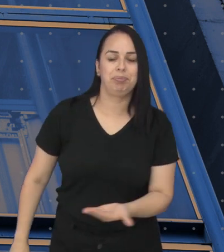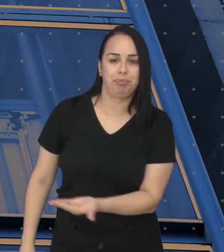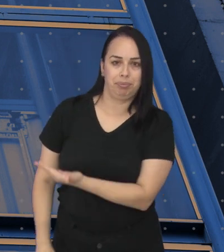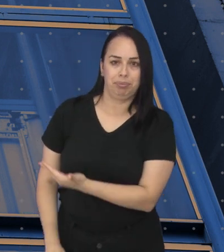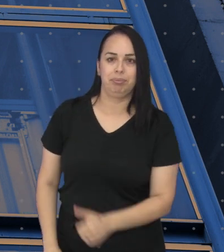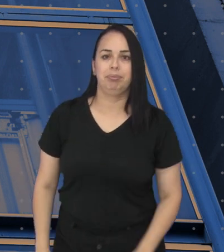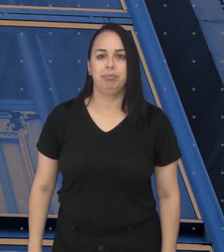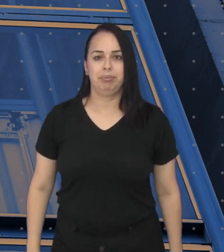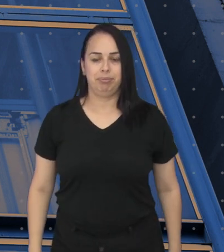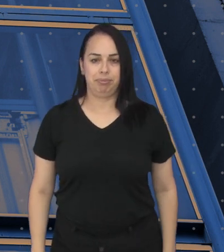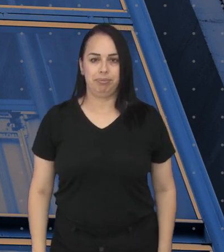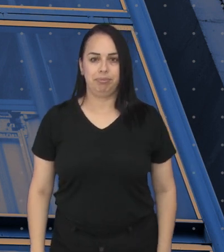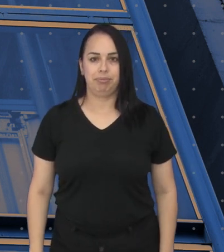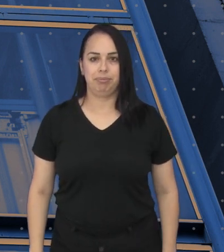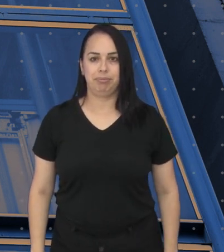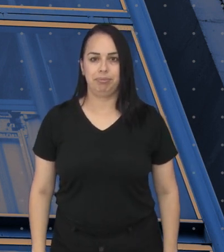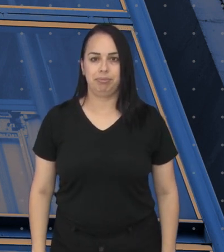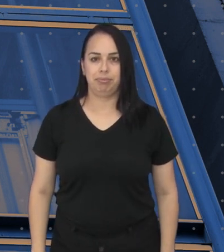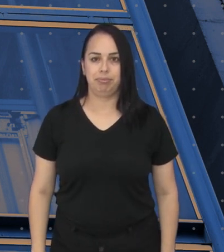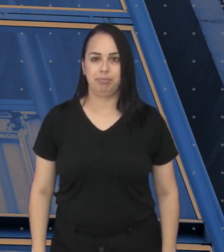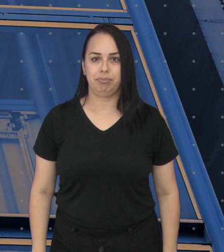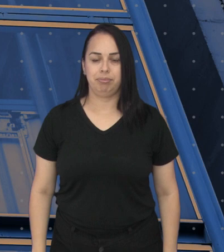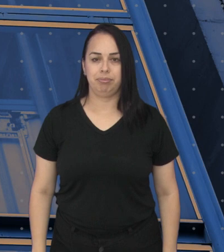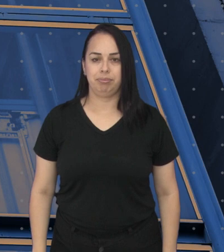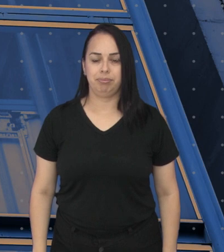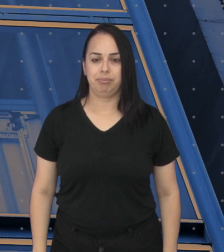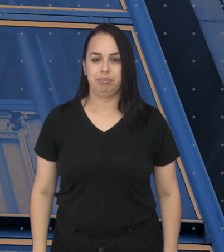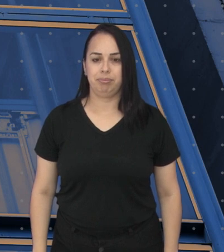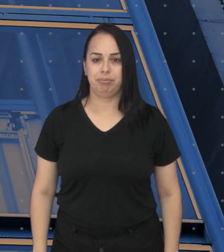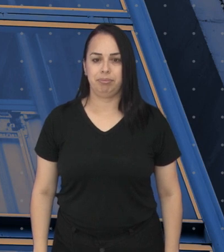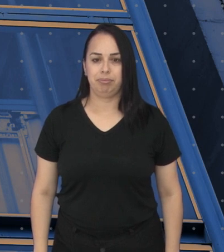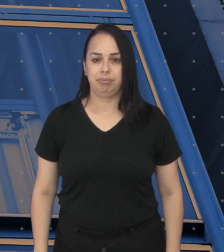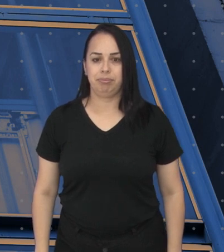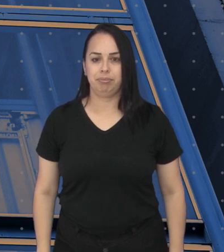na Praça Afonso Pena, número 175, no centro.